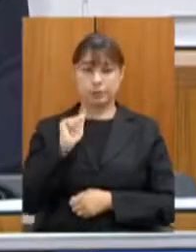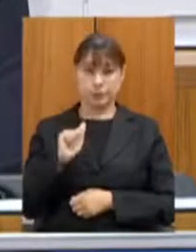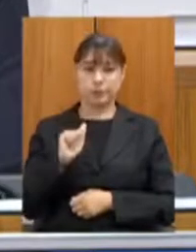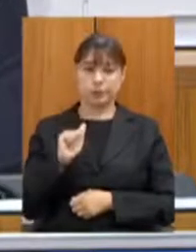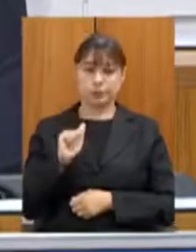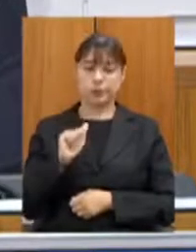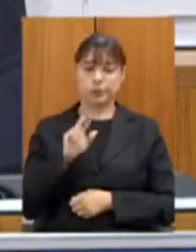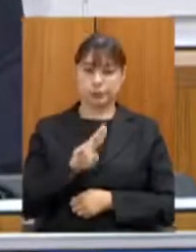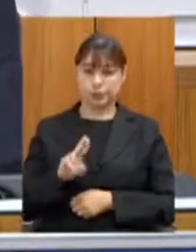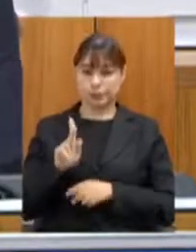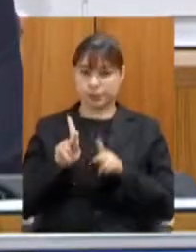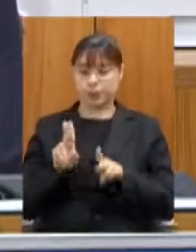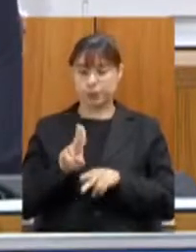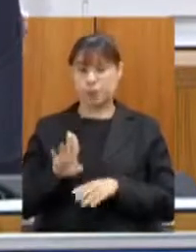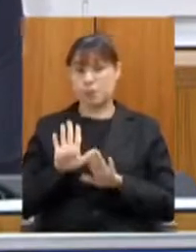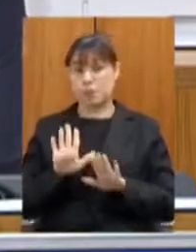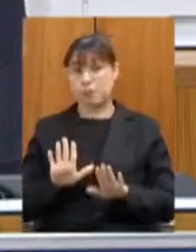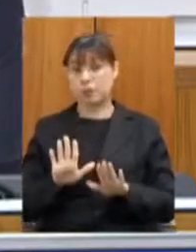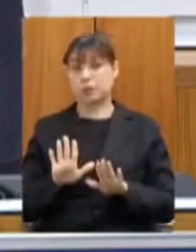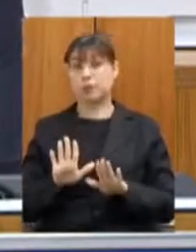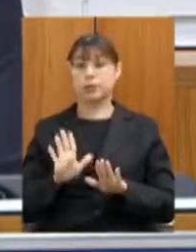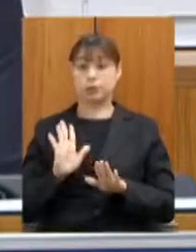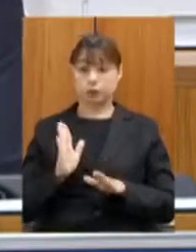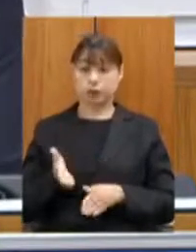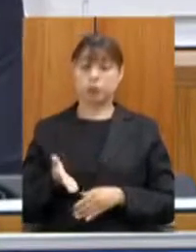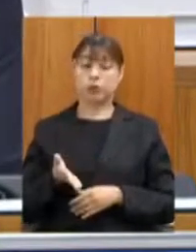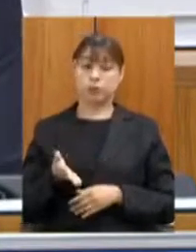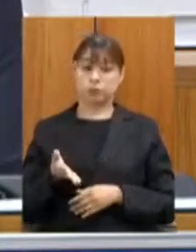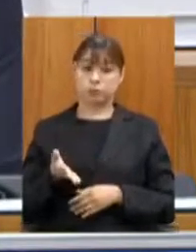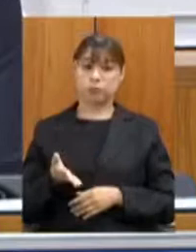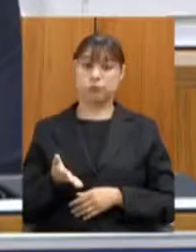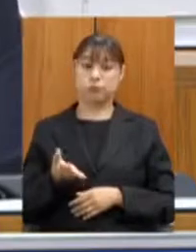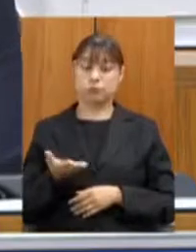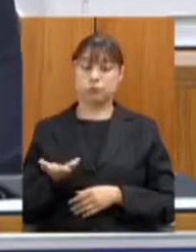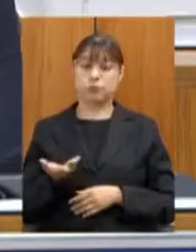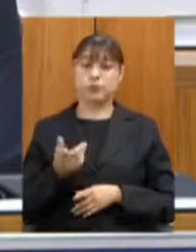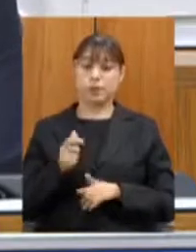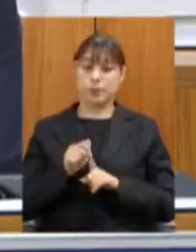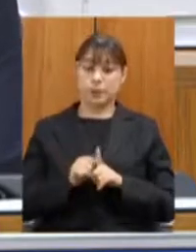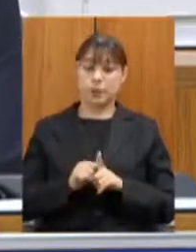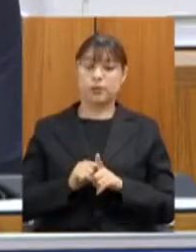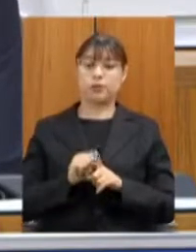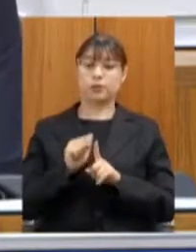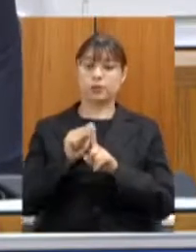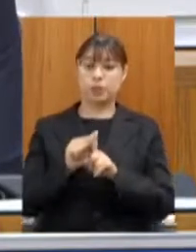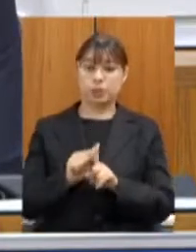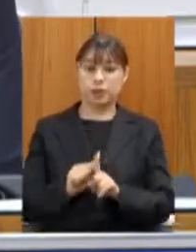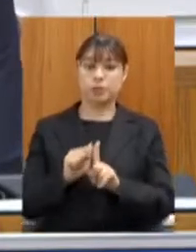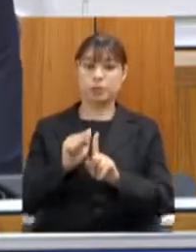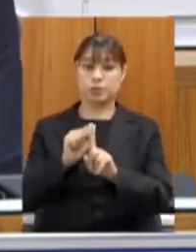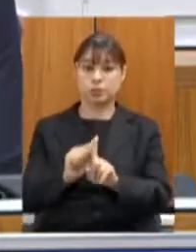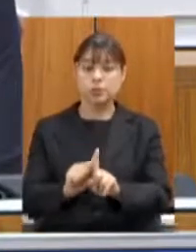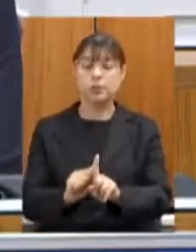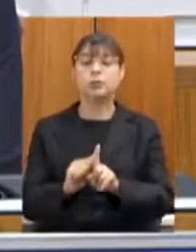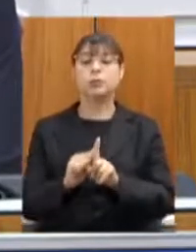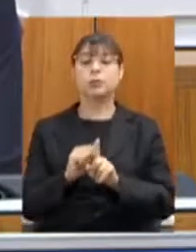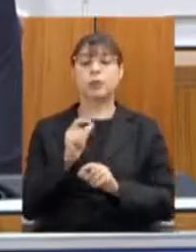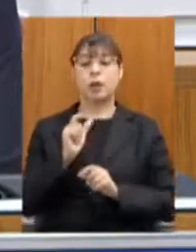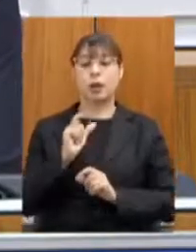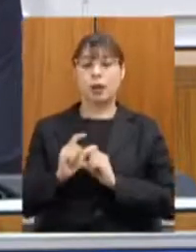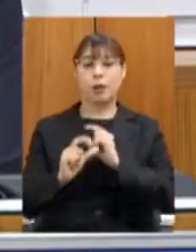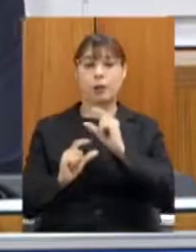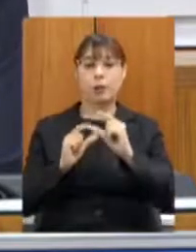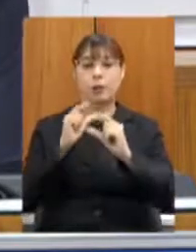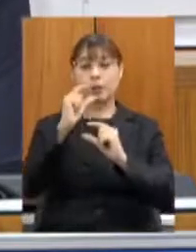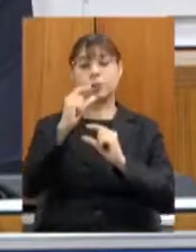mas para nossa surpresa ela vem recuperando mensalmente entre 4 e 5 pontos percentuais